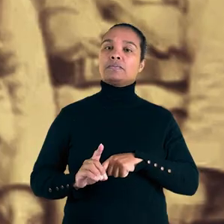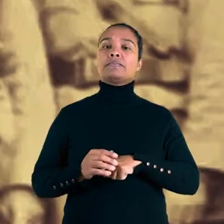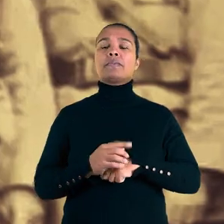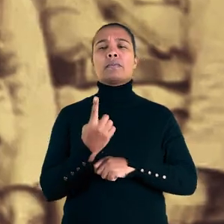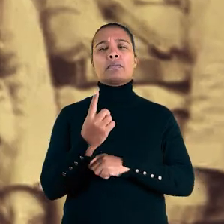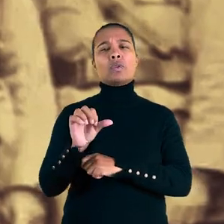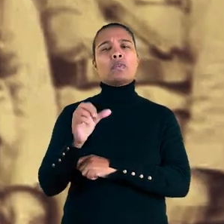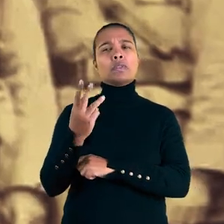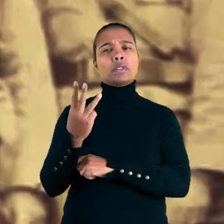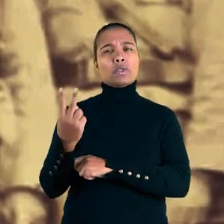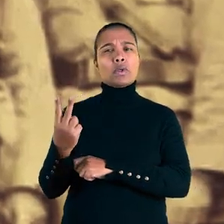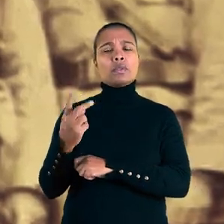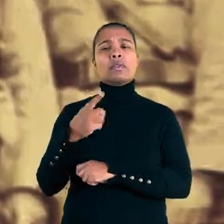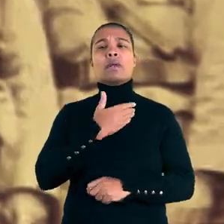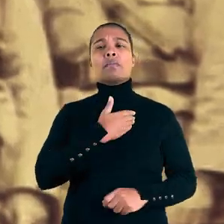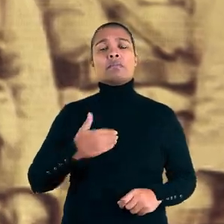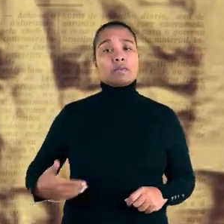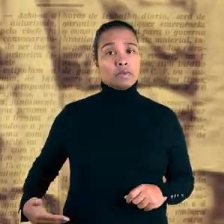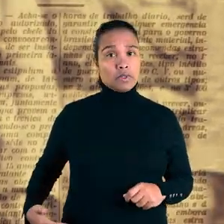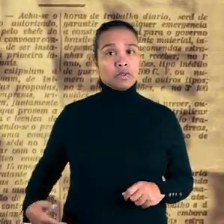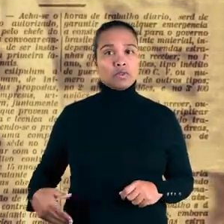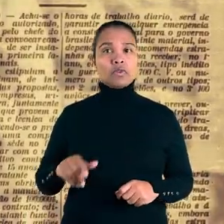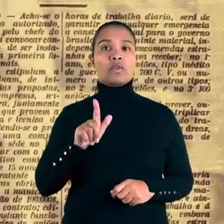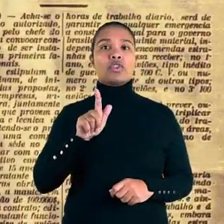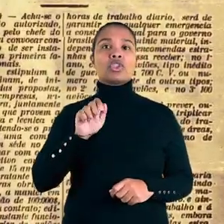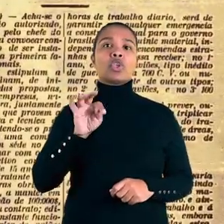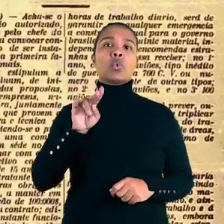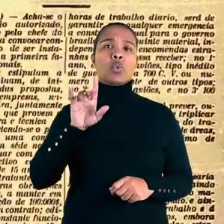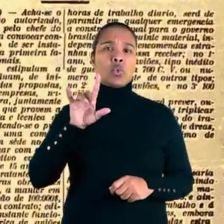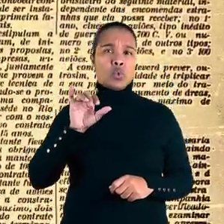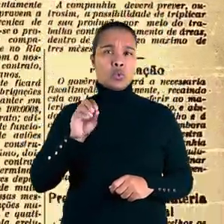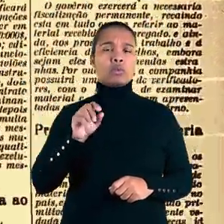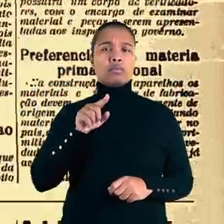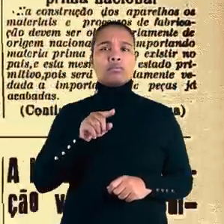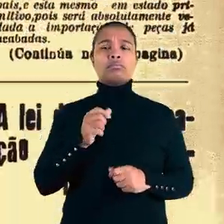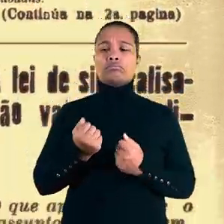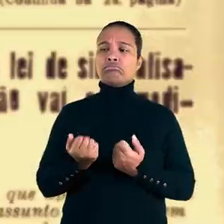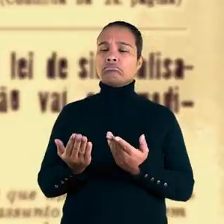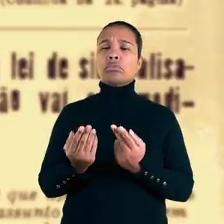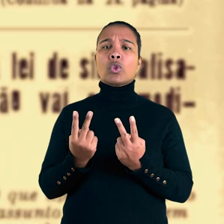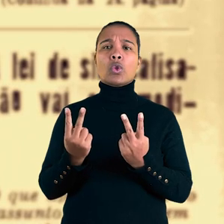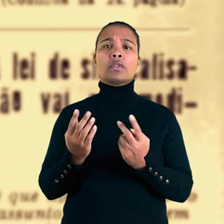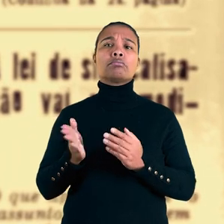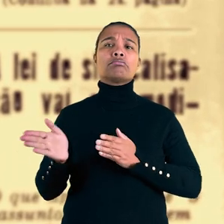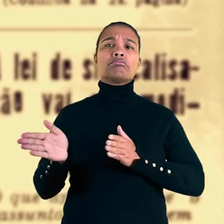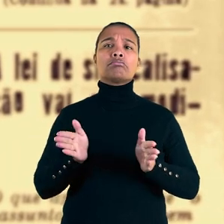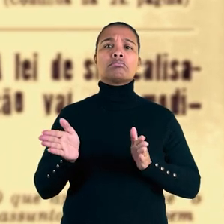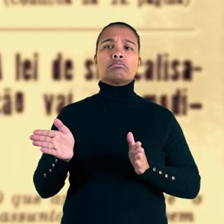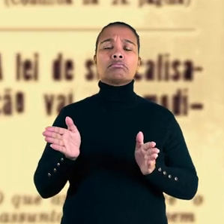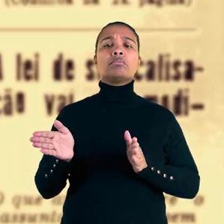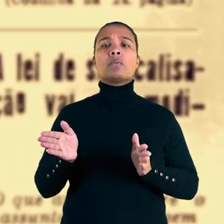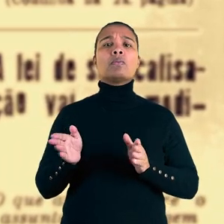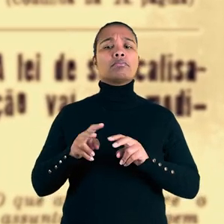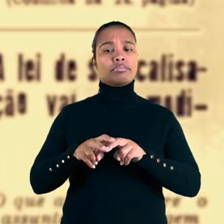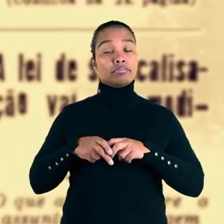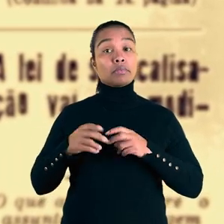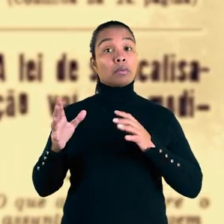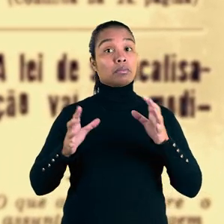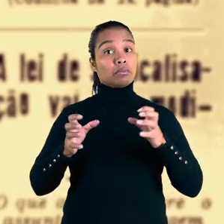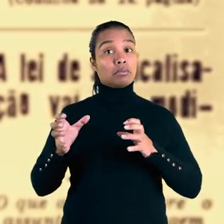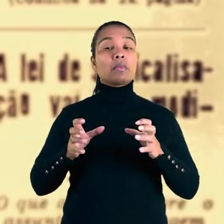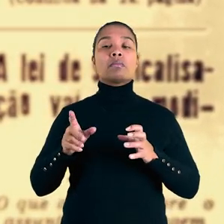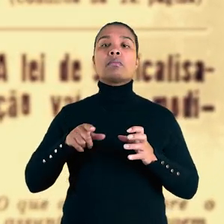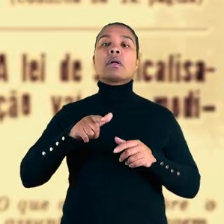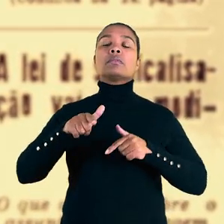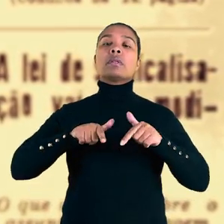1932, o então presidente instituiu dois organismos destinados a solucionar conflitos trabalhistas,